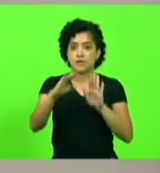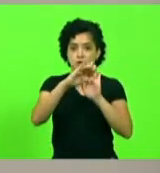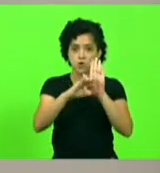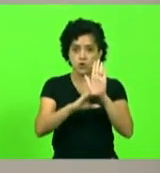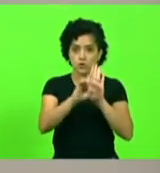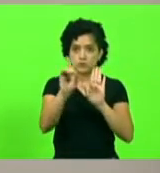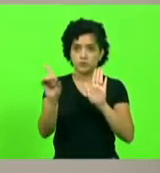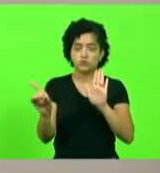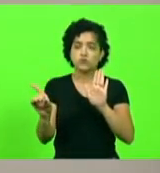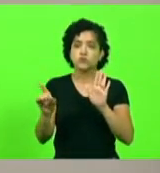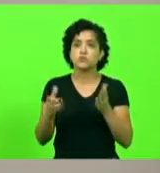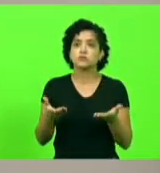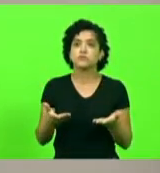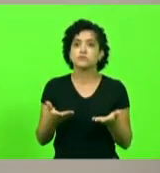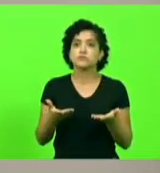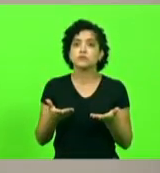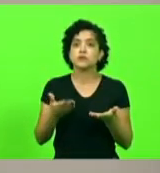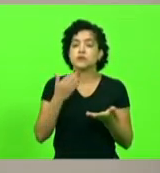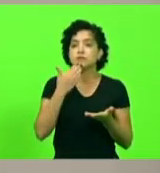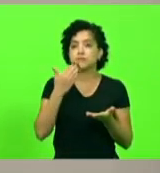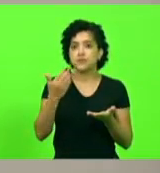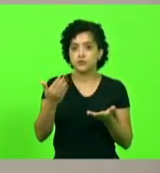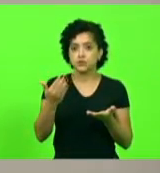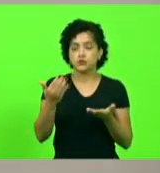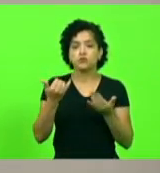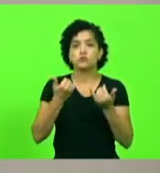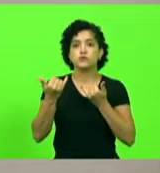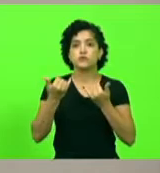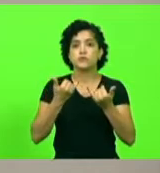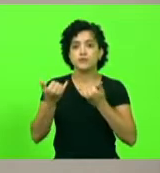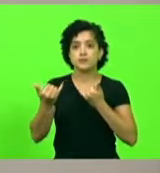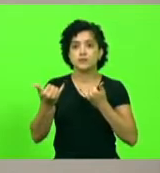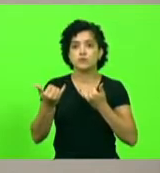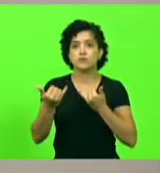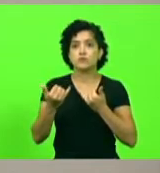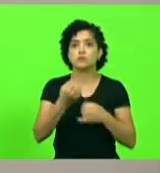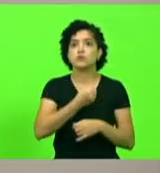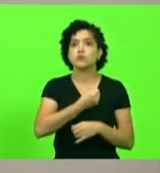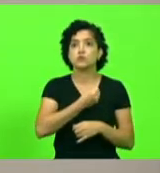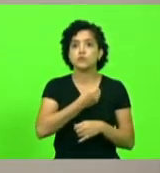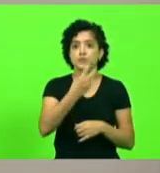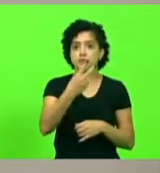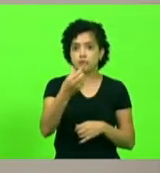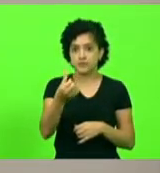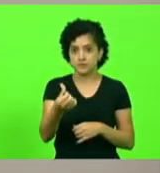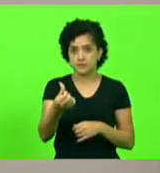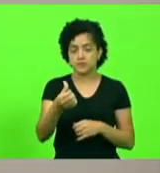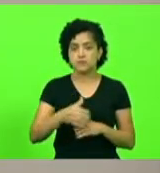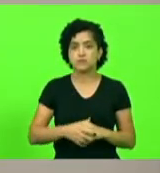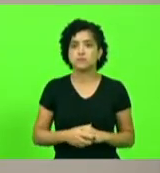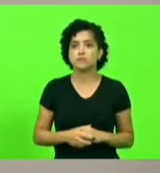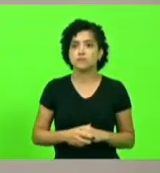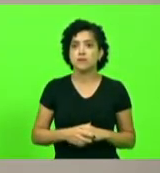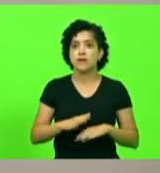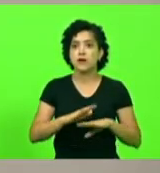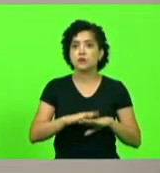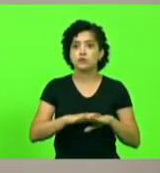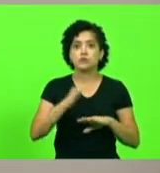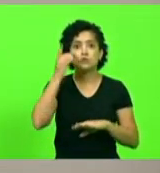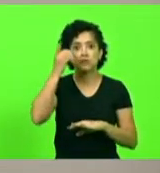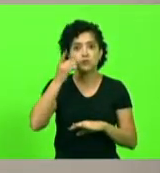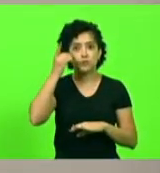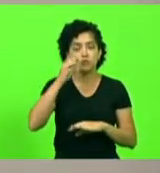Senhoras e senhores deputados,